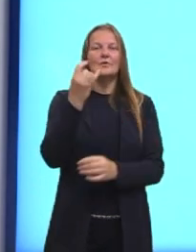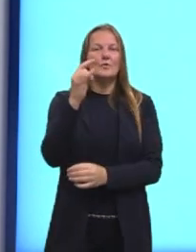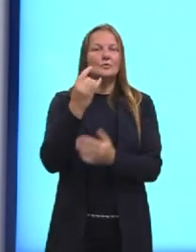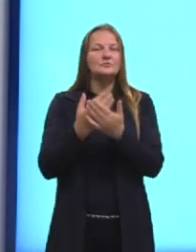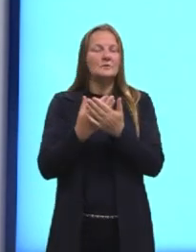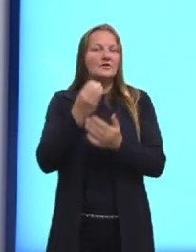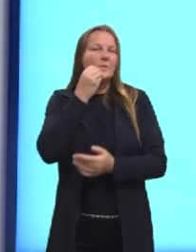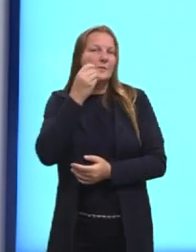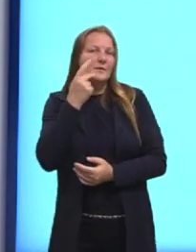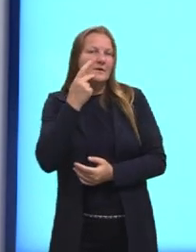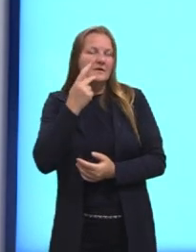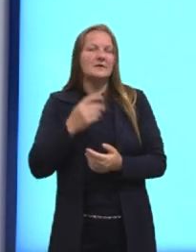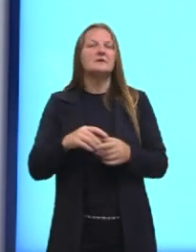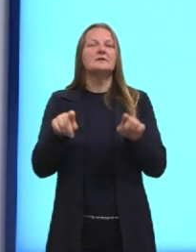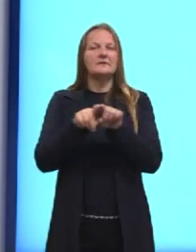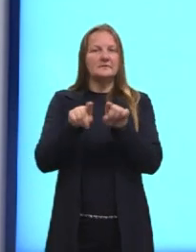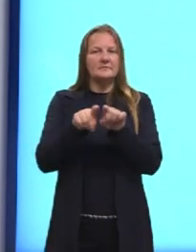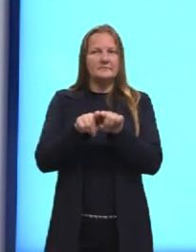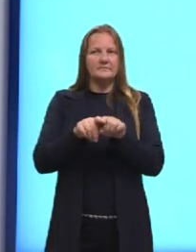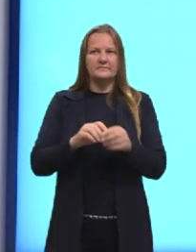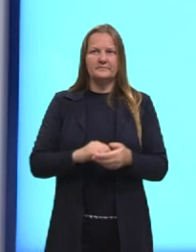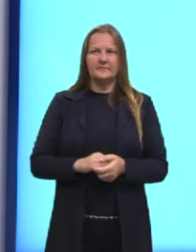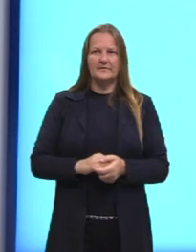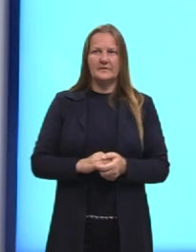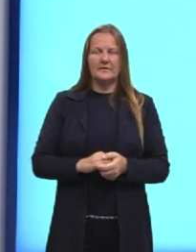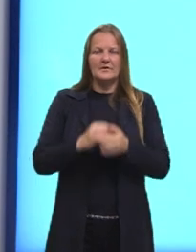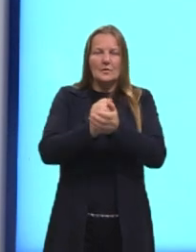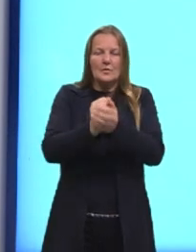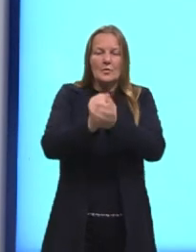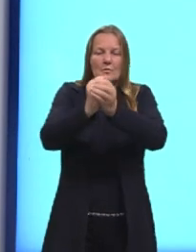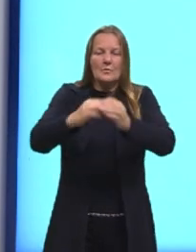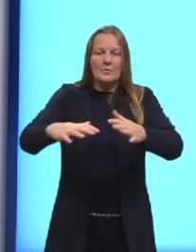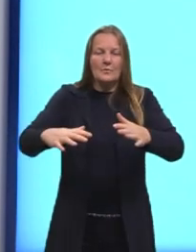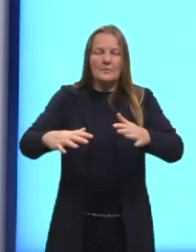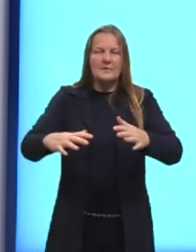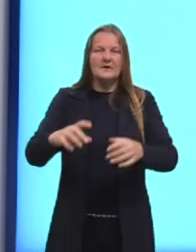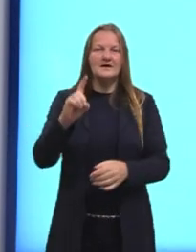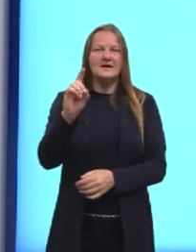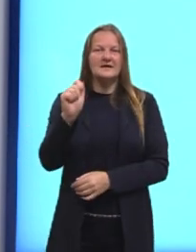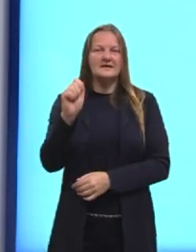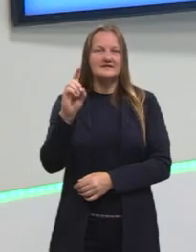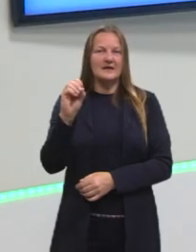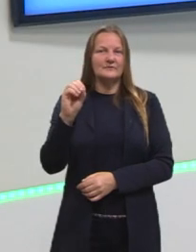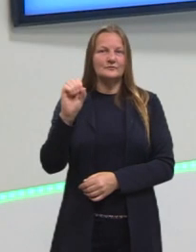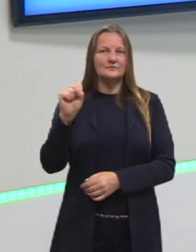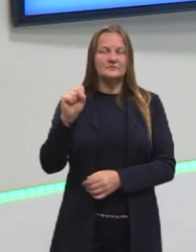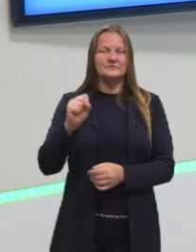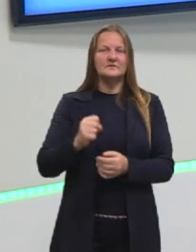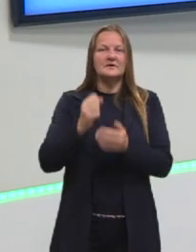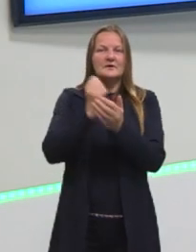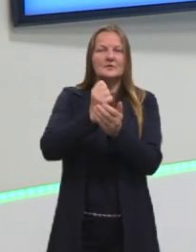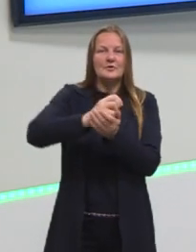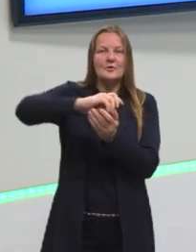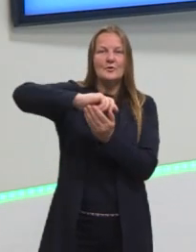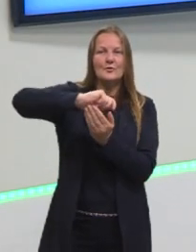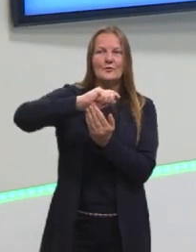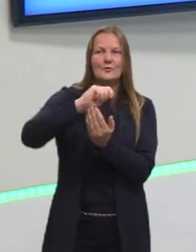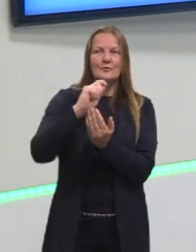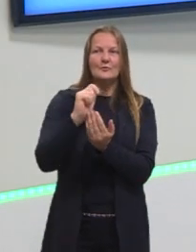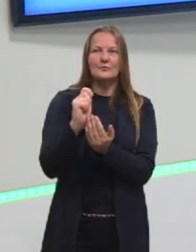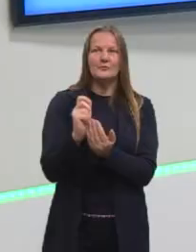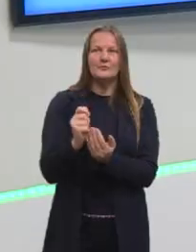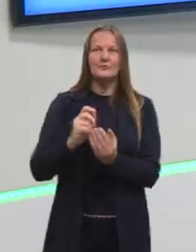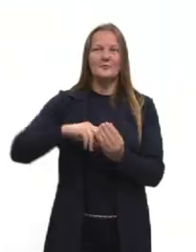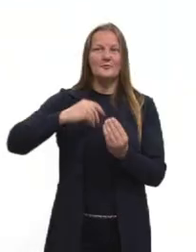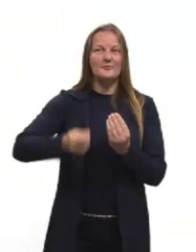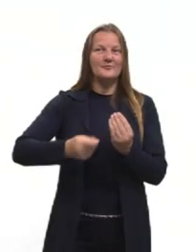probabilidade, que nós trabalhamos ali lançamento de dados. Até comentei com vocês das cartas de baralho. E aqui